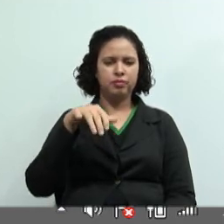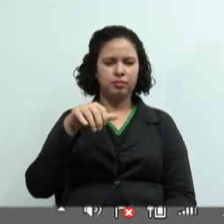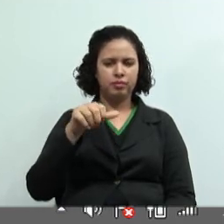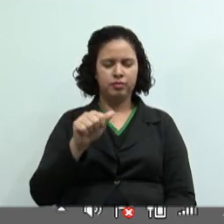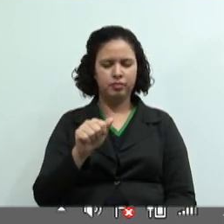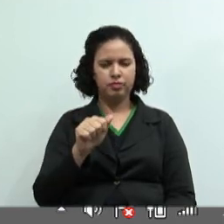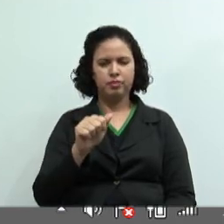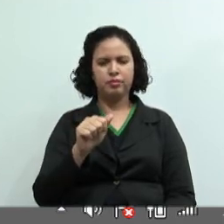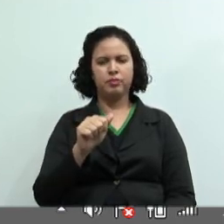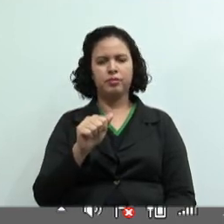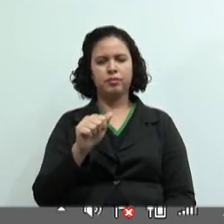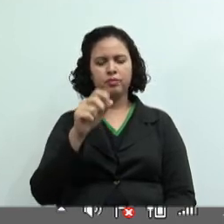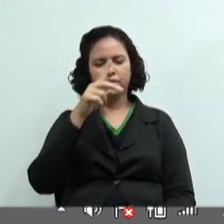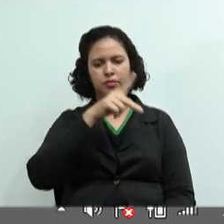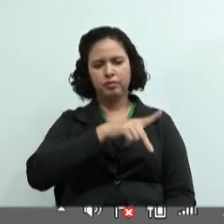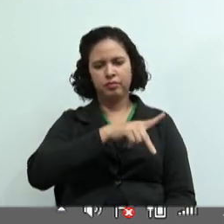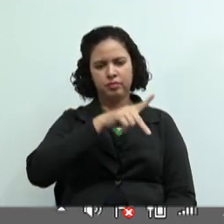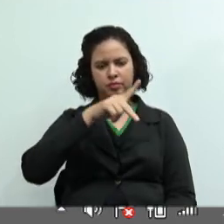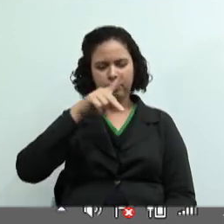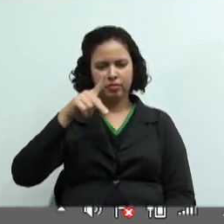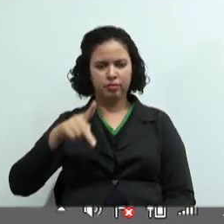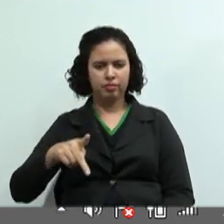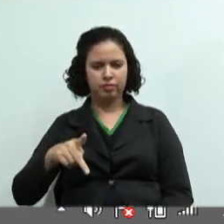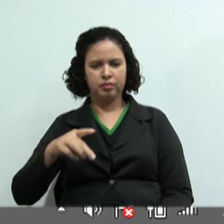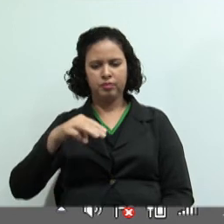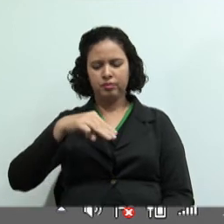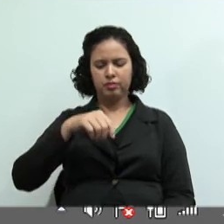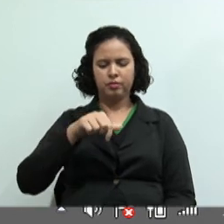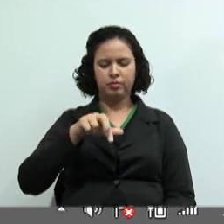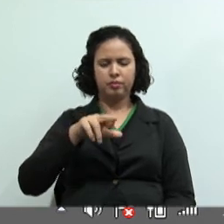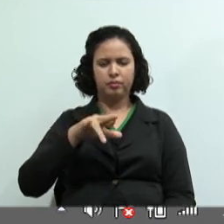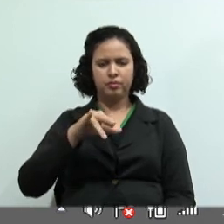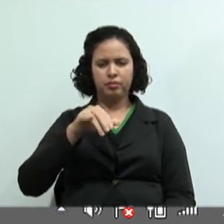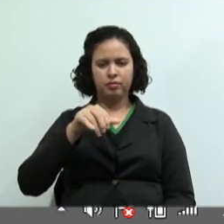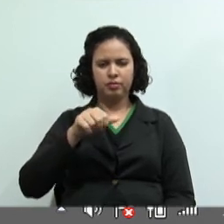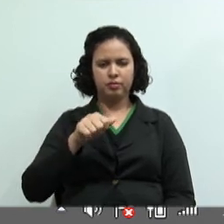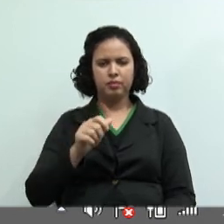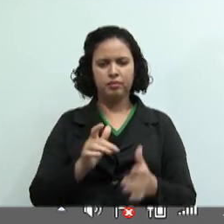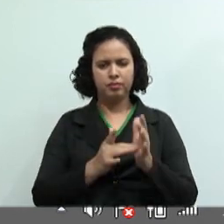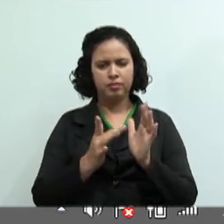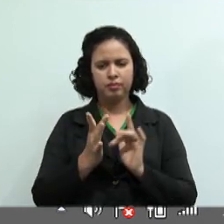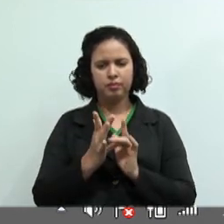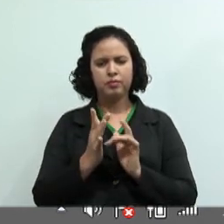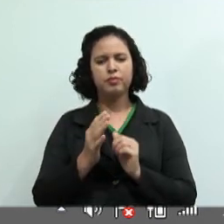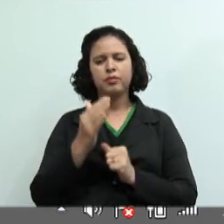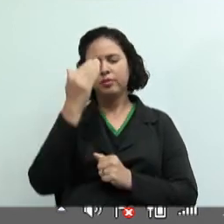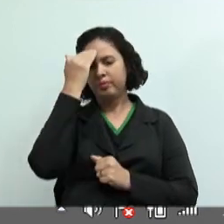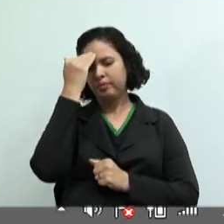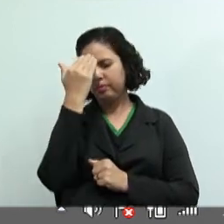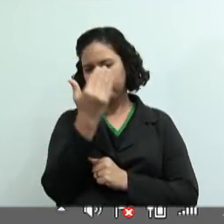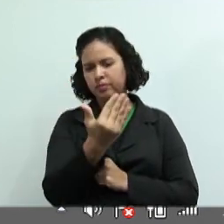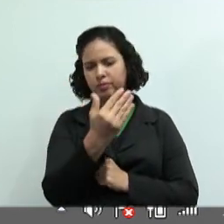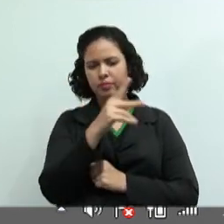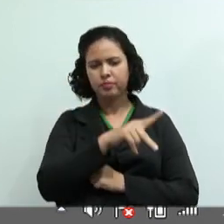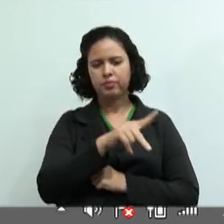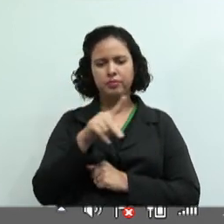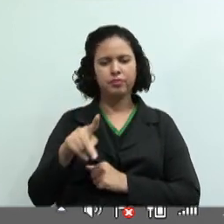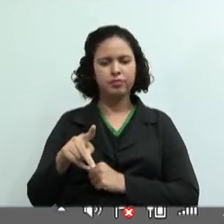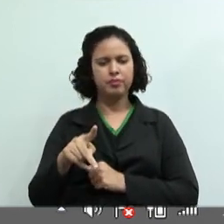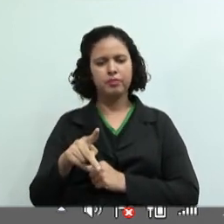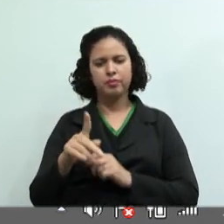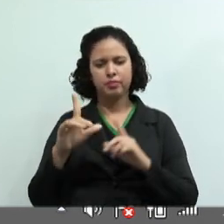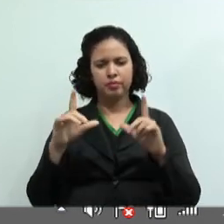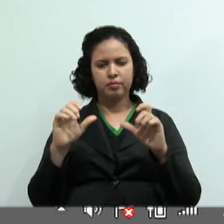Costa Marques, olha os alunos da professora, da professora Maria de Jesus. Muito obrigada, professora Maria, pela